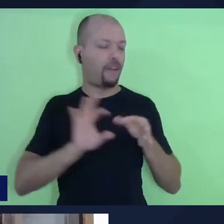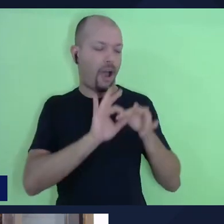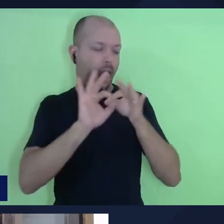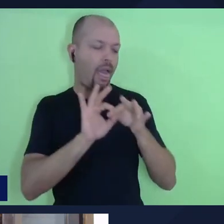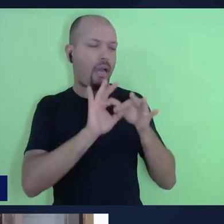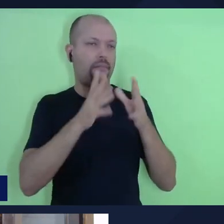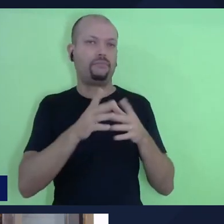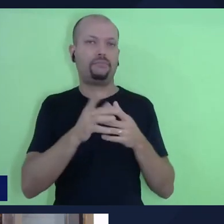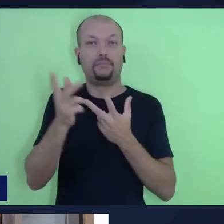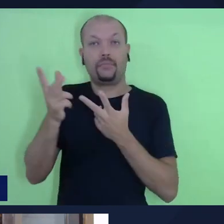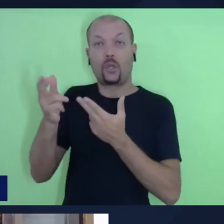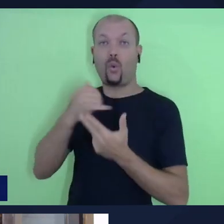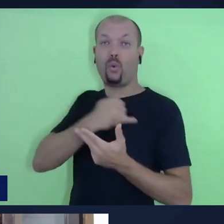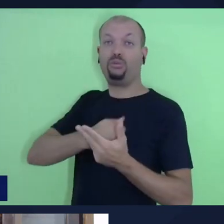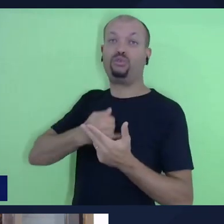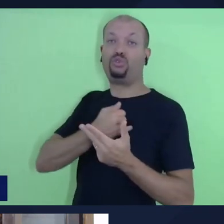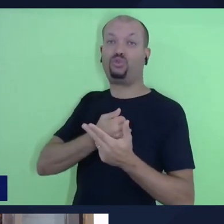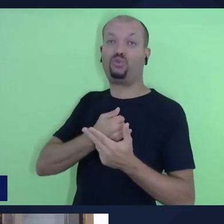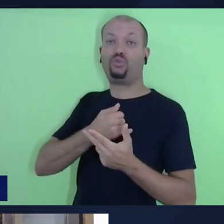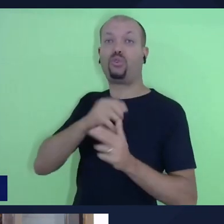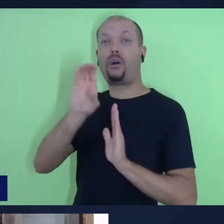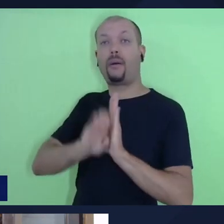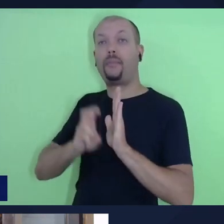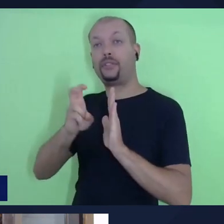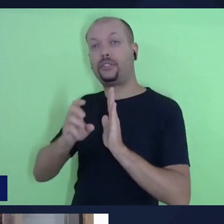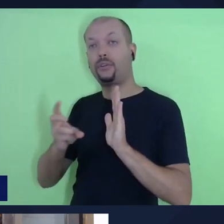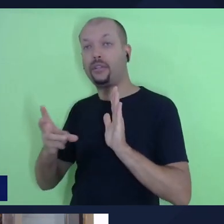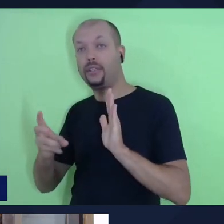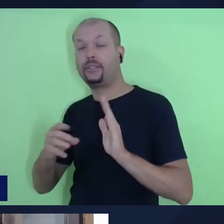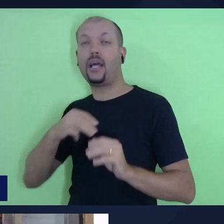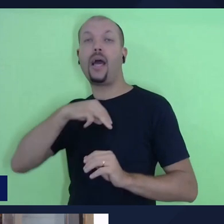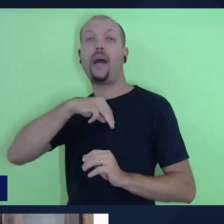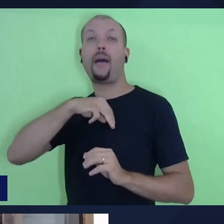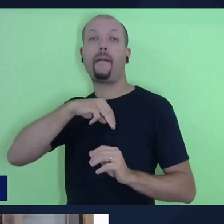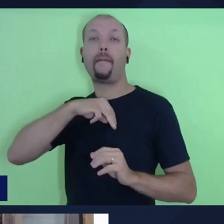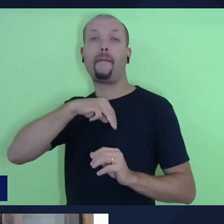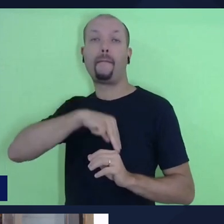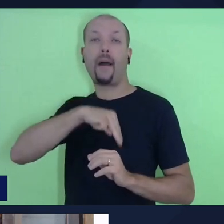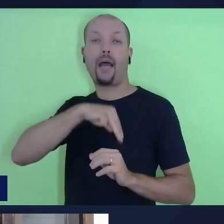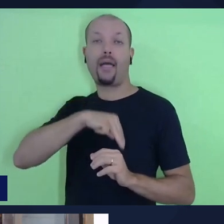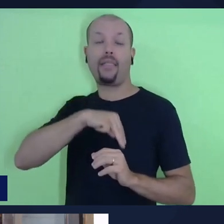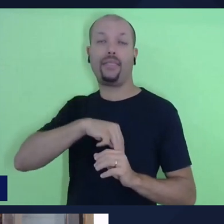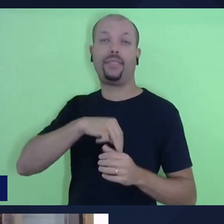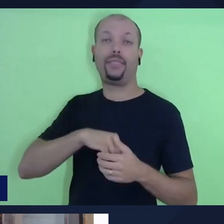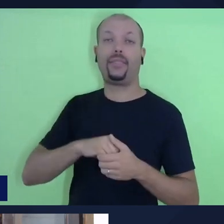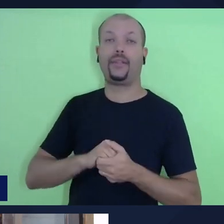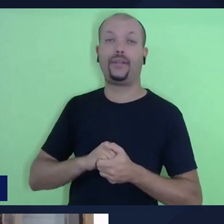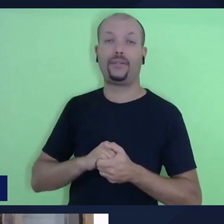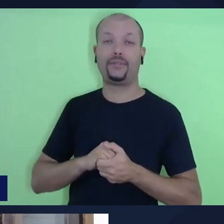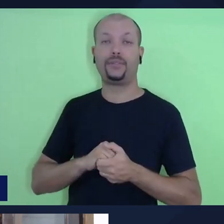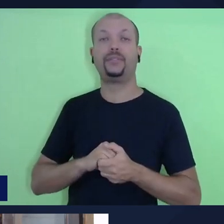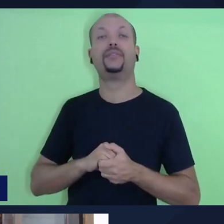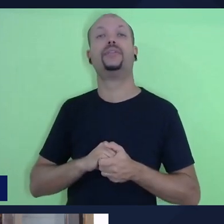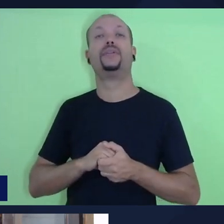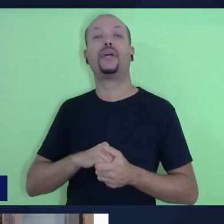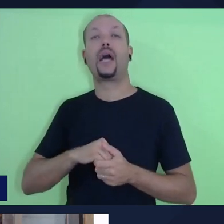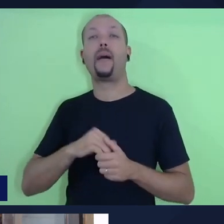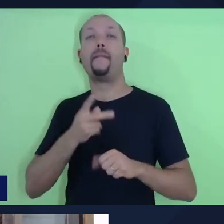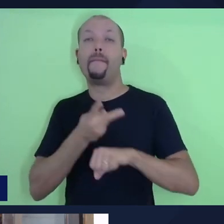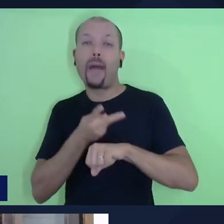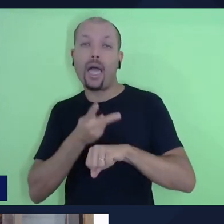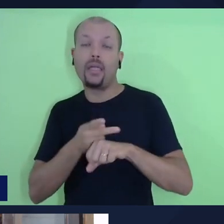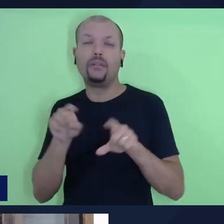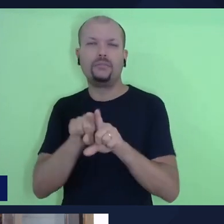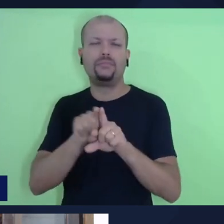5, 13, Mateus 10, 22, João 6, 29, 2 Pedro 1, 10 e 11, como podemos